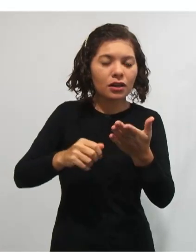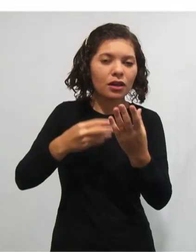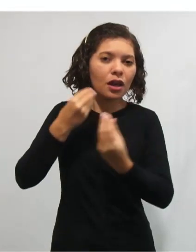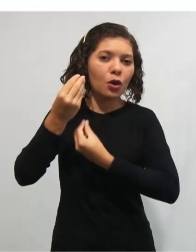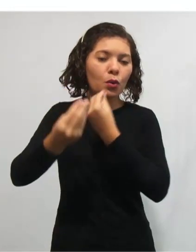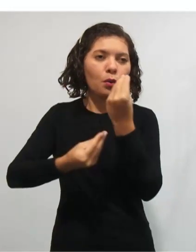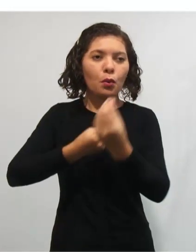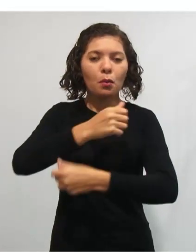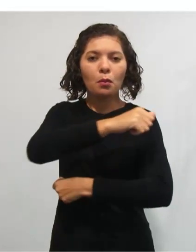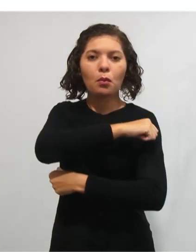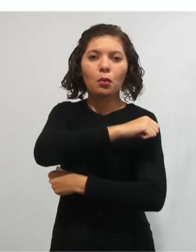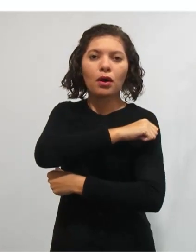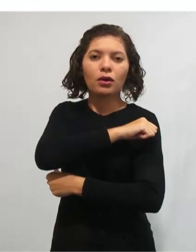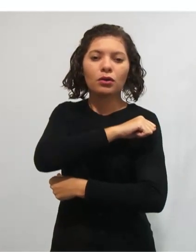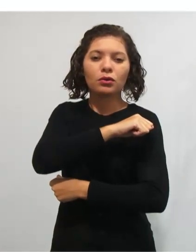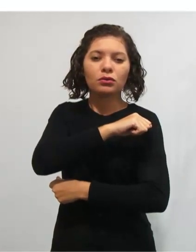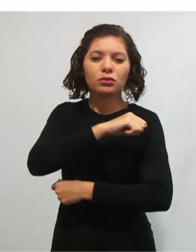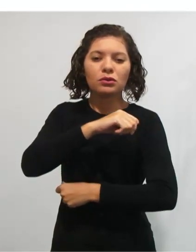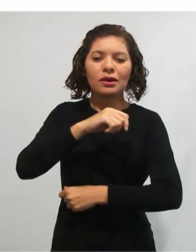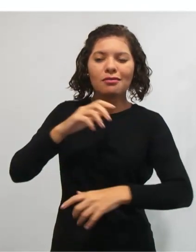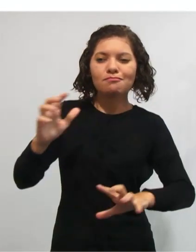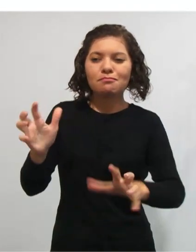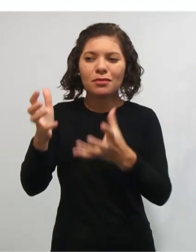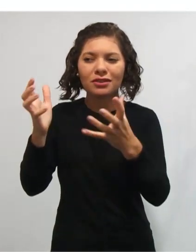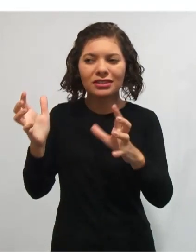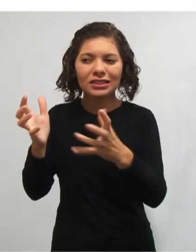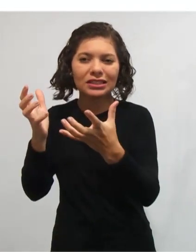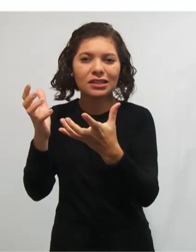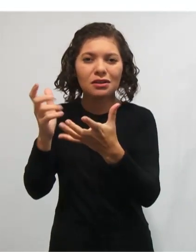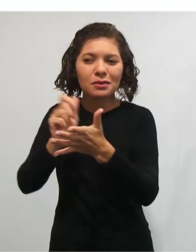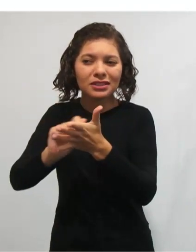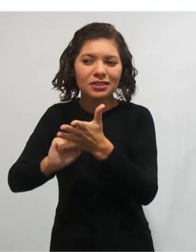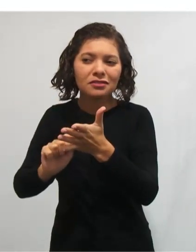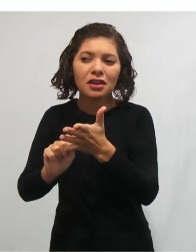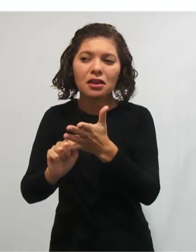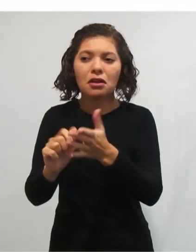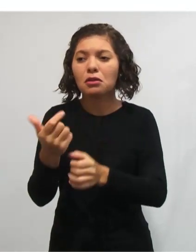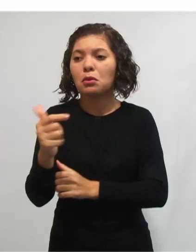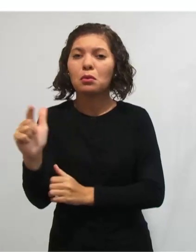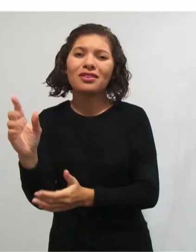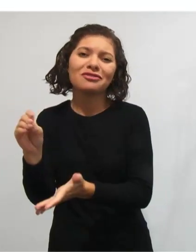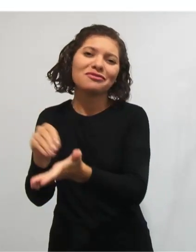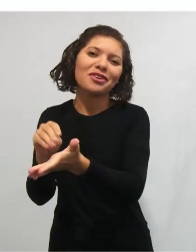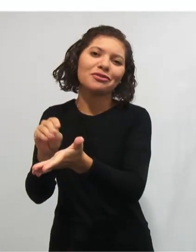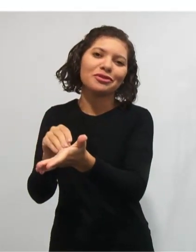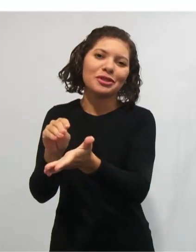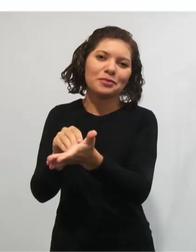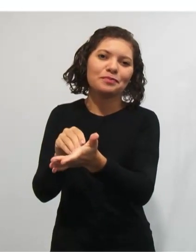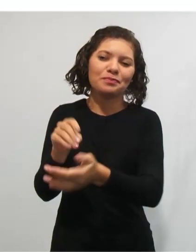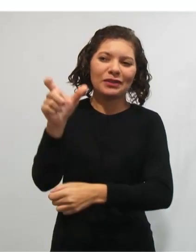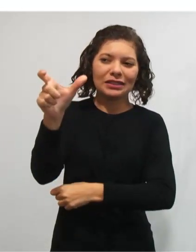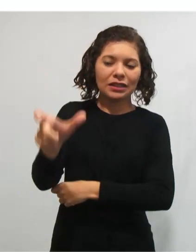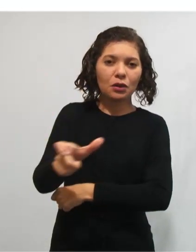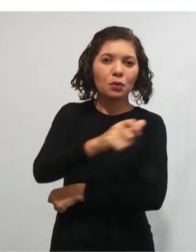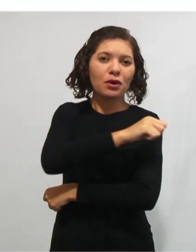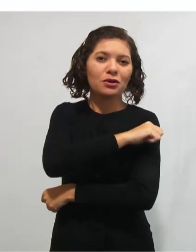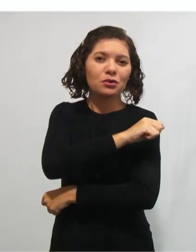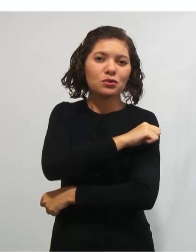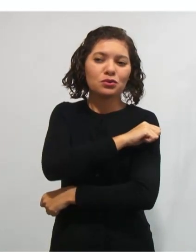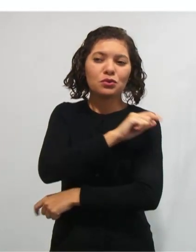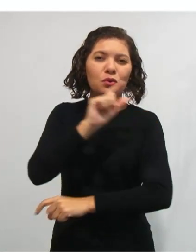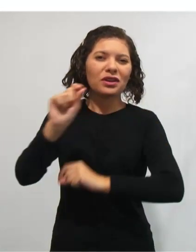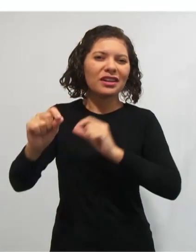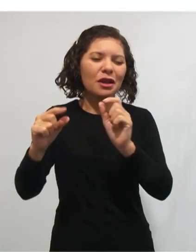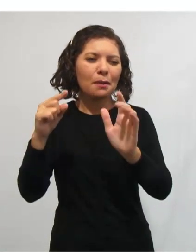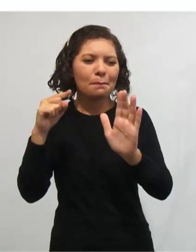aquele aluno que tem uma certa desmotivação para o seu ato de escrever. Ele sempre vai estar perguntando